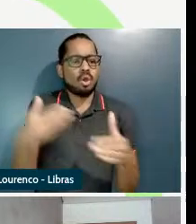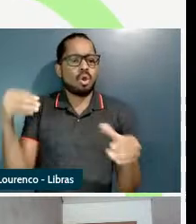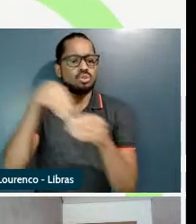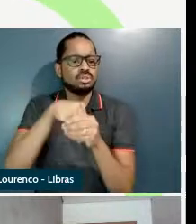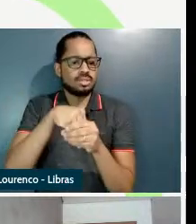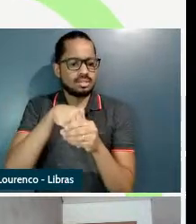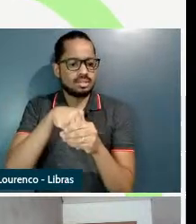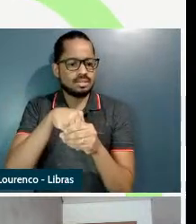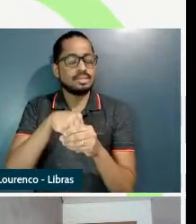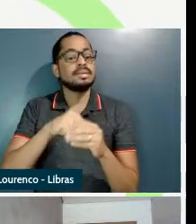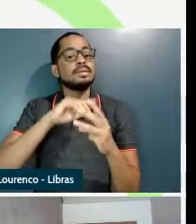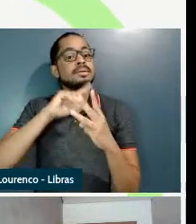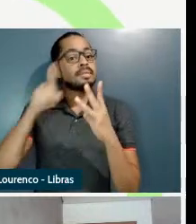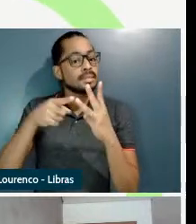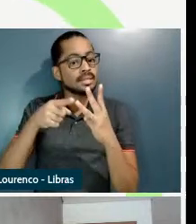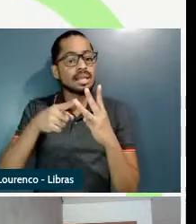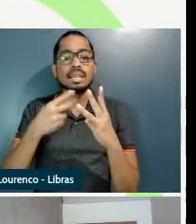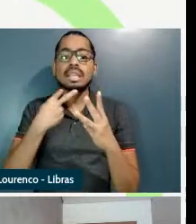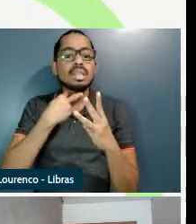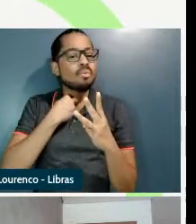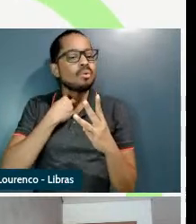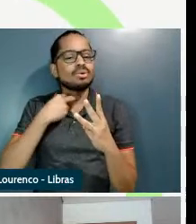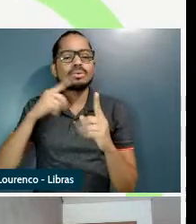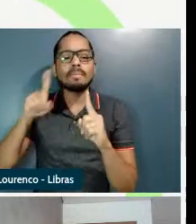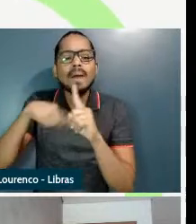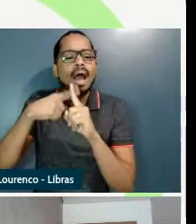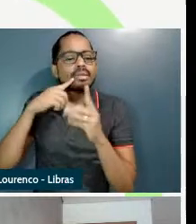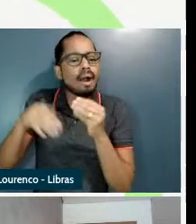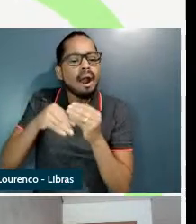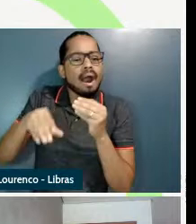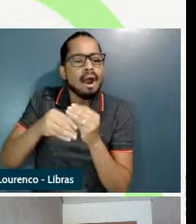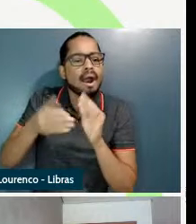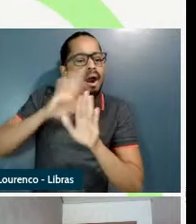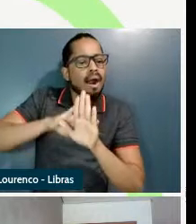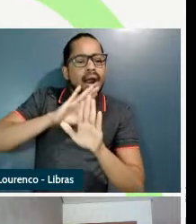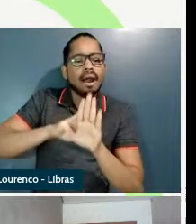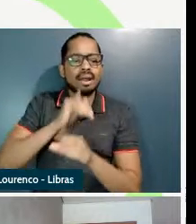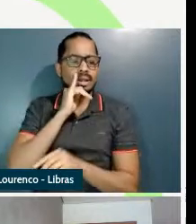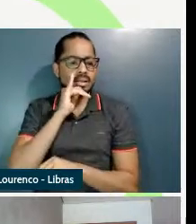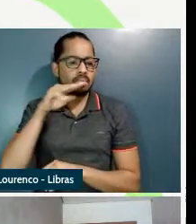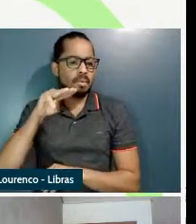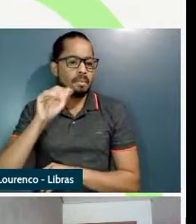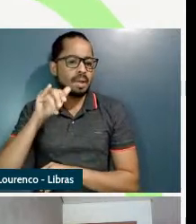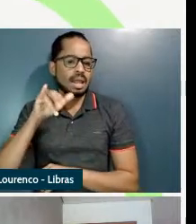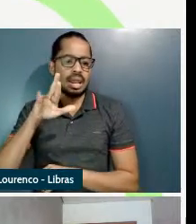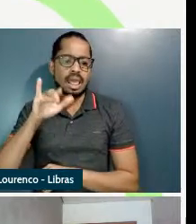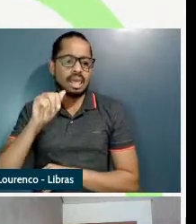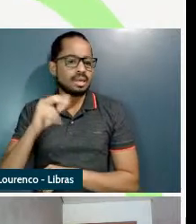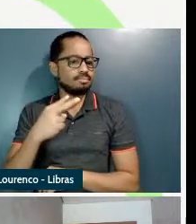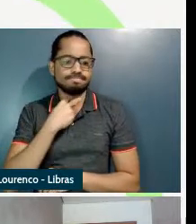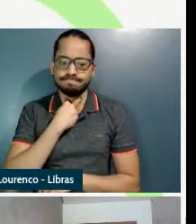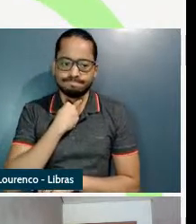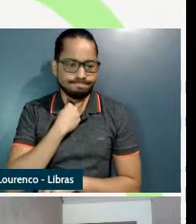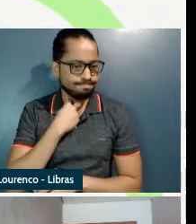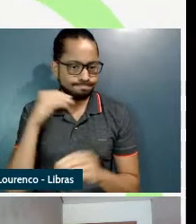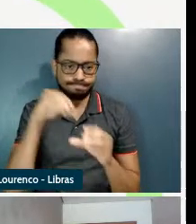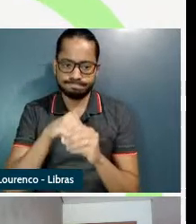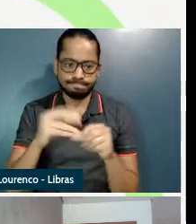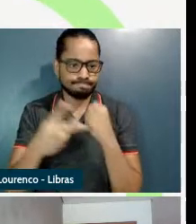ser acrescida de outros componentes de outros sentidos adicionais como é o caso por exemplo do componente semântico de maneira